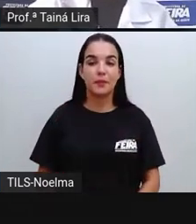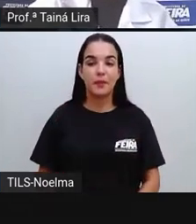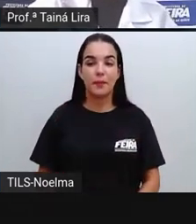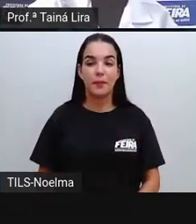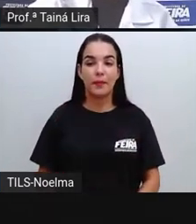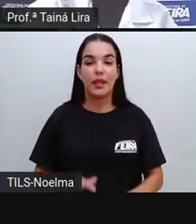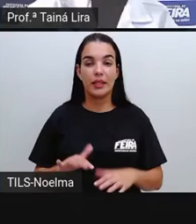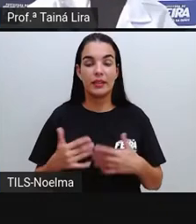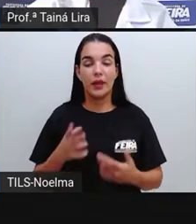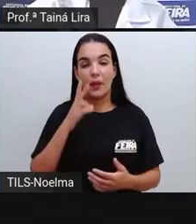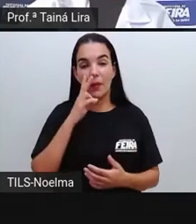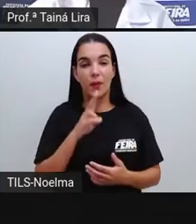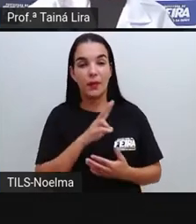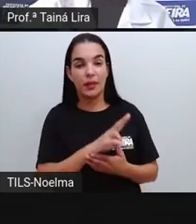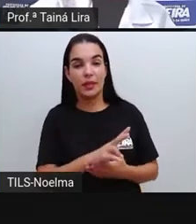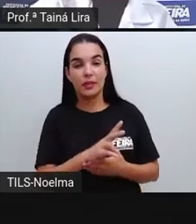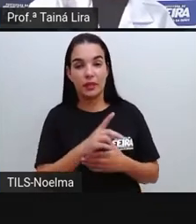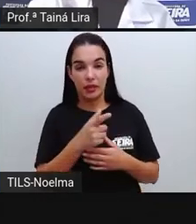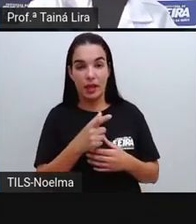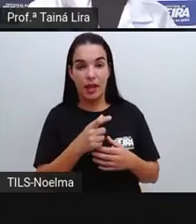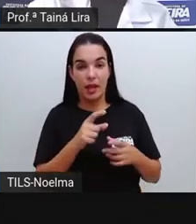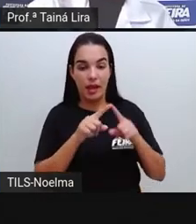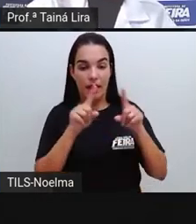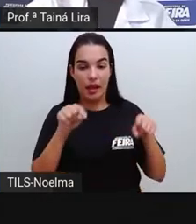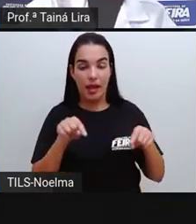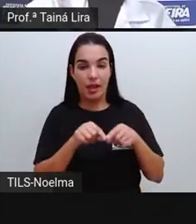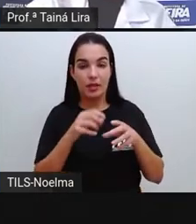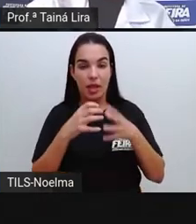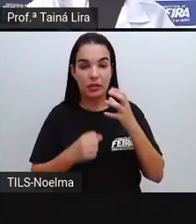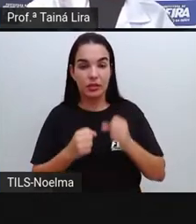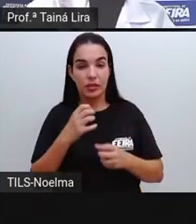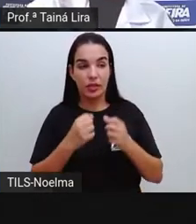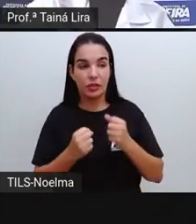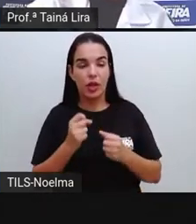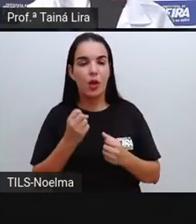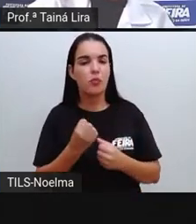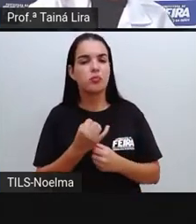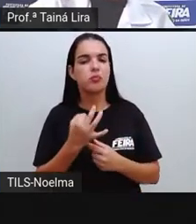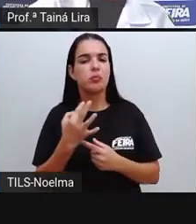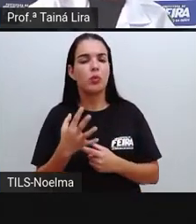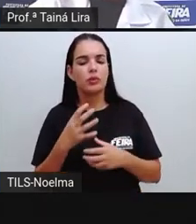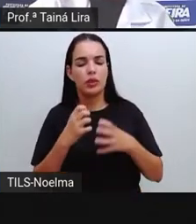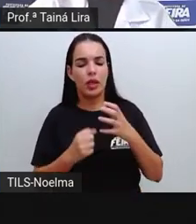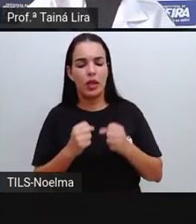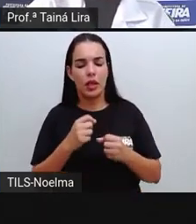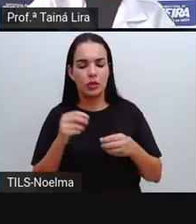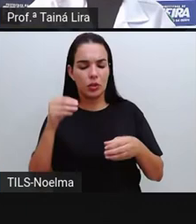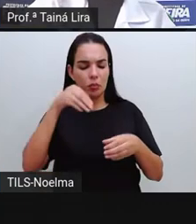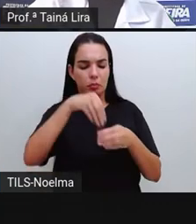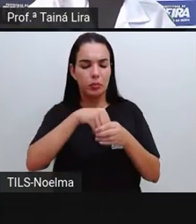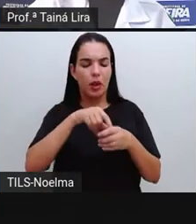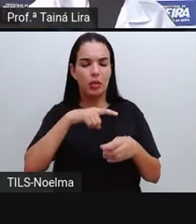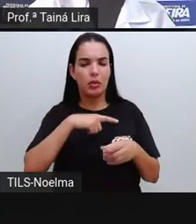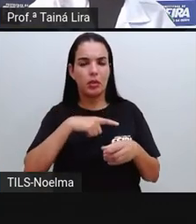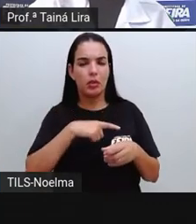gente olhando aí essa caixa de leite, qual é a capacidade dela? Quanto de leite tem aí dentro?